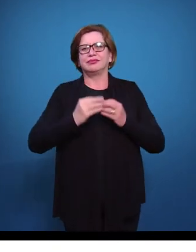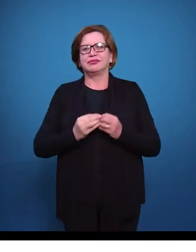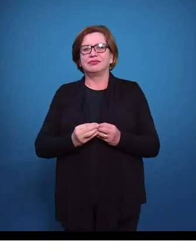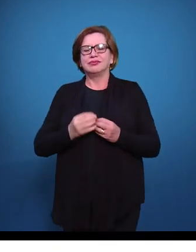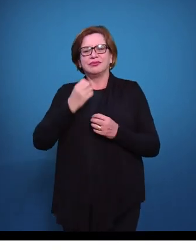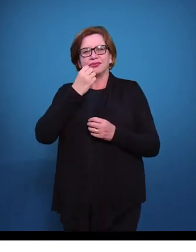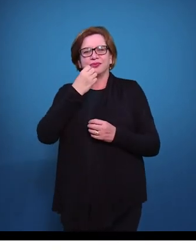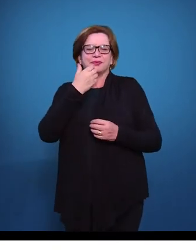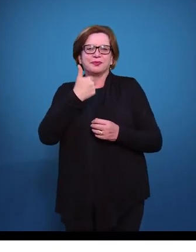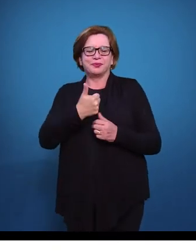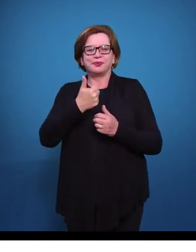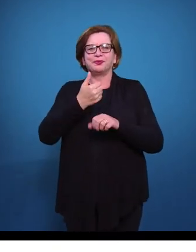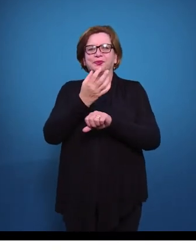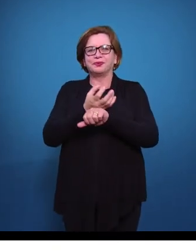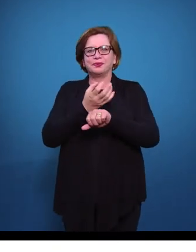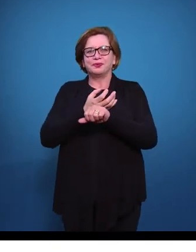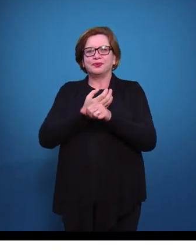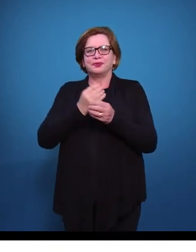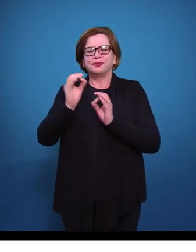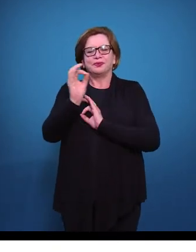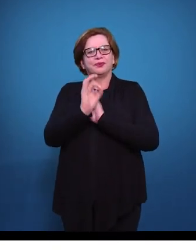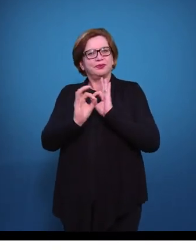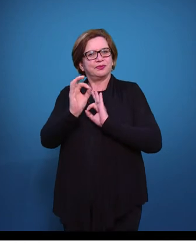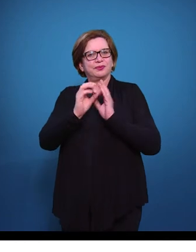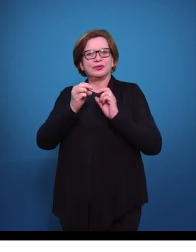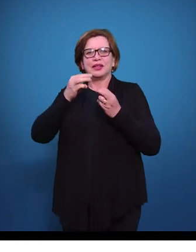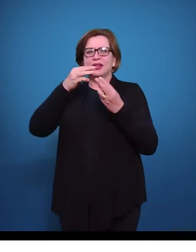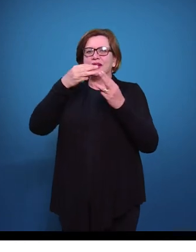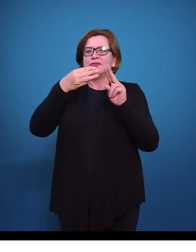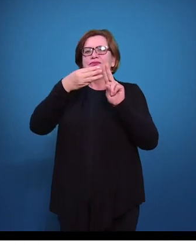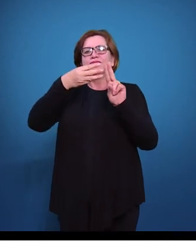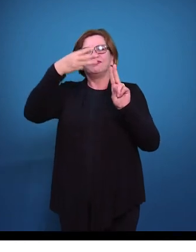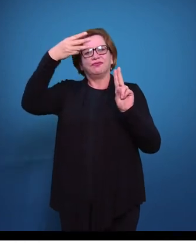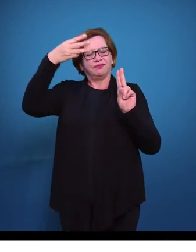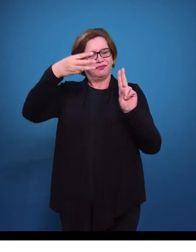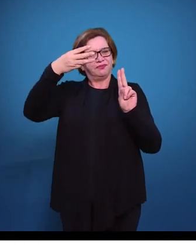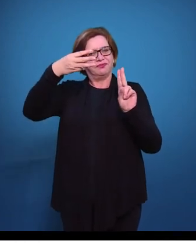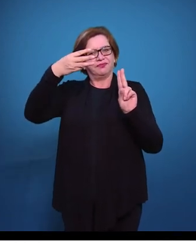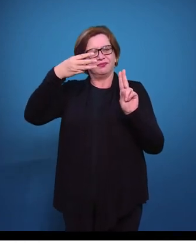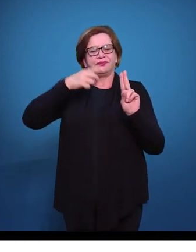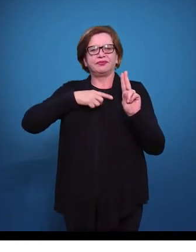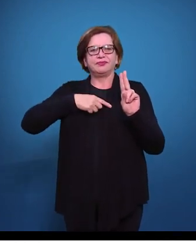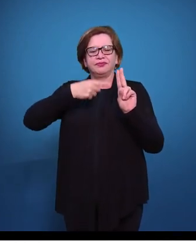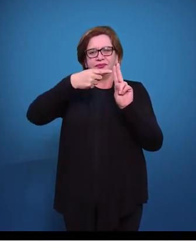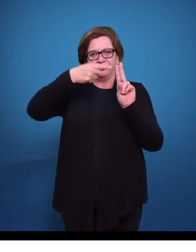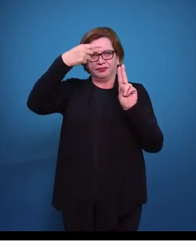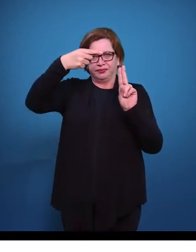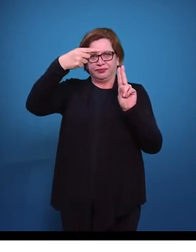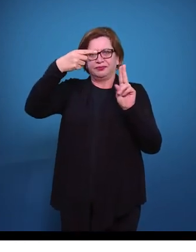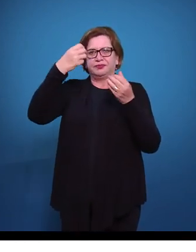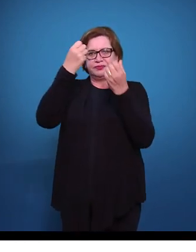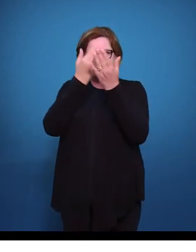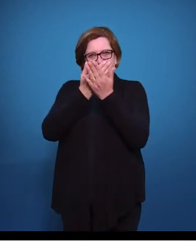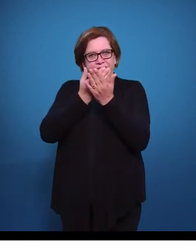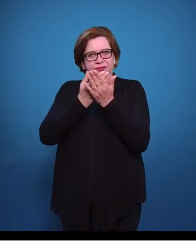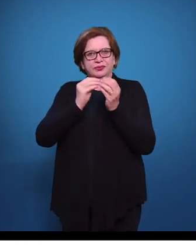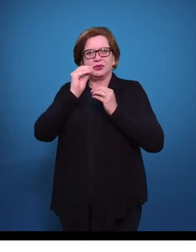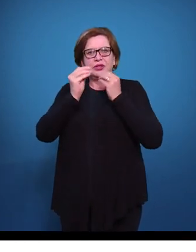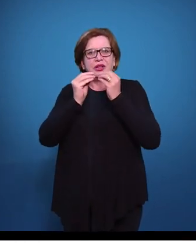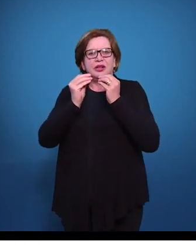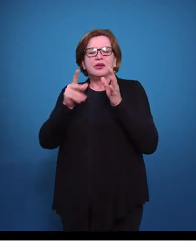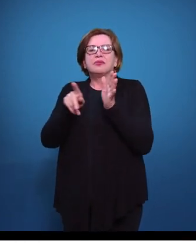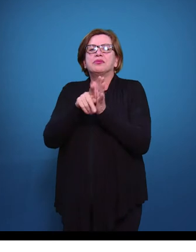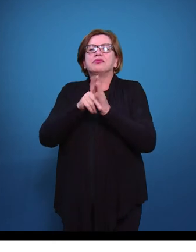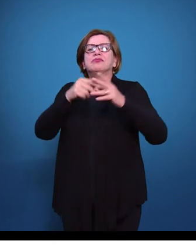Bem, a disciplina, ela foi estruturada em três unidades temáticas. Na primeira, nós vamos tratar sobre os ambientes